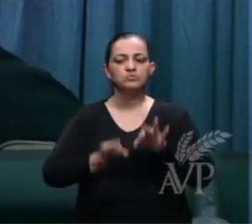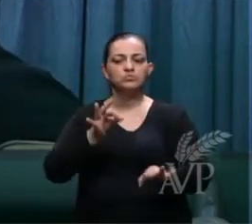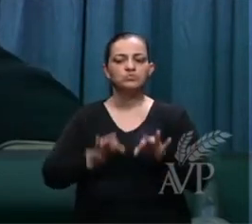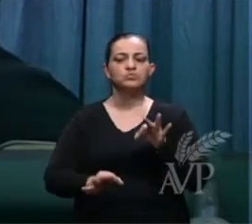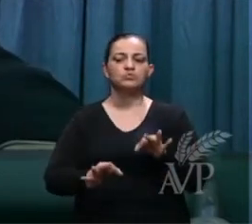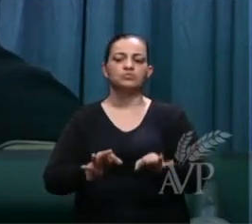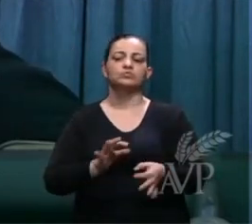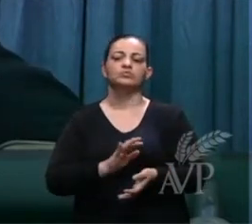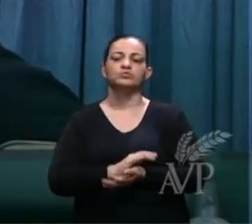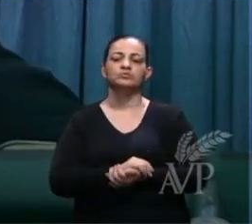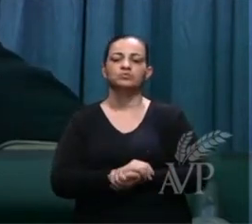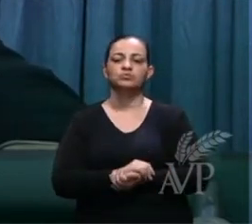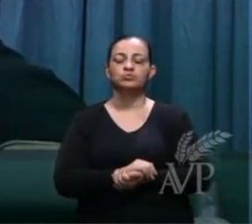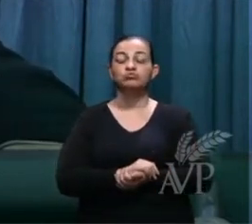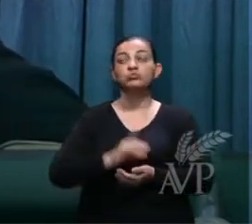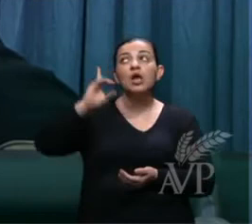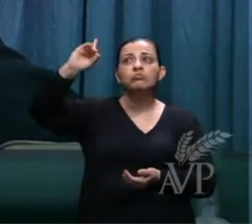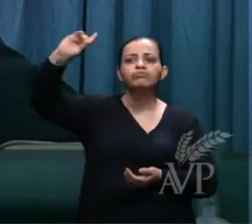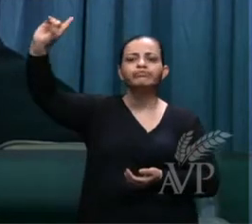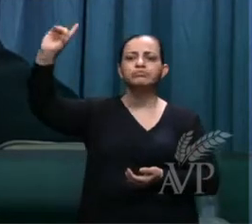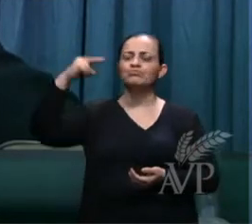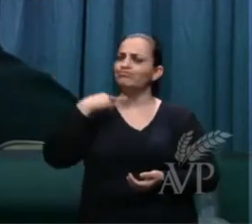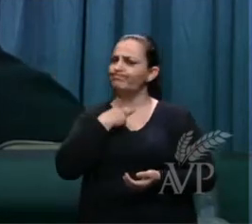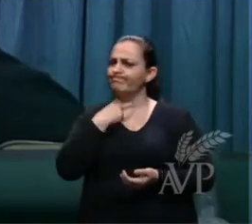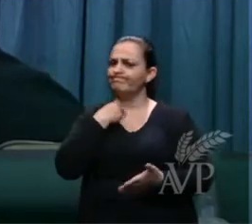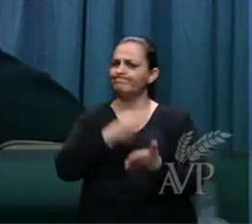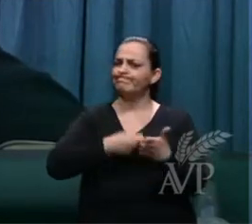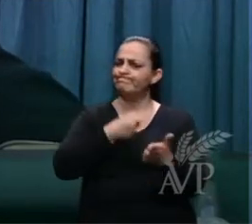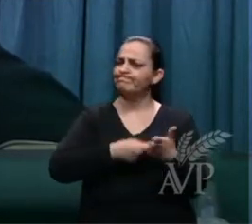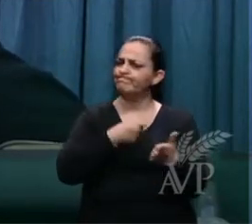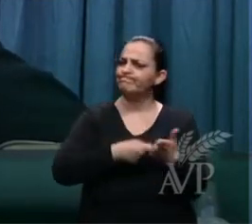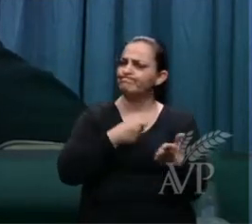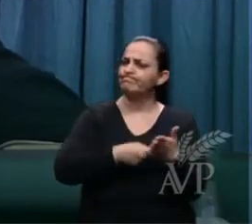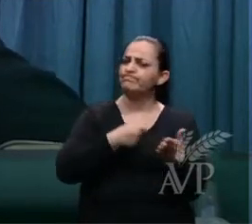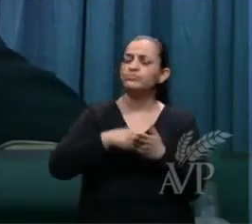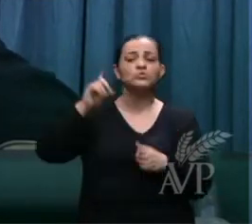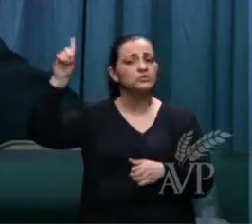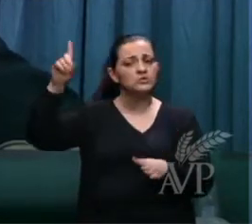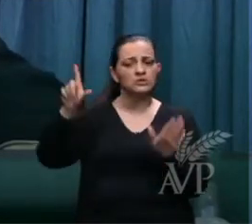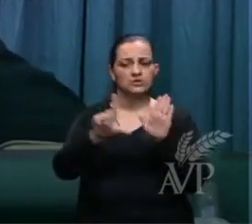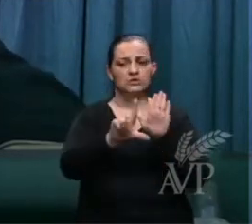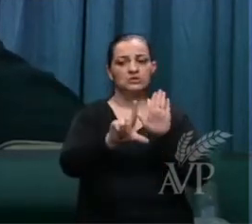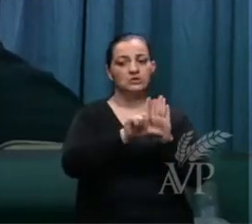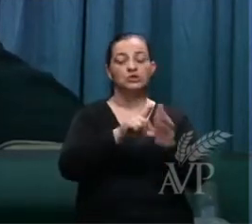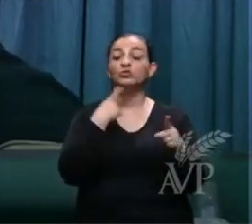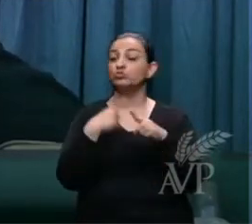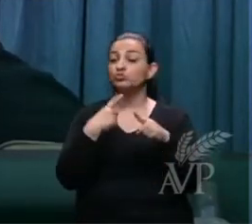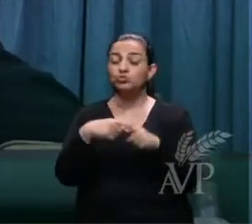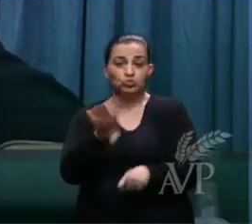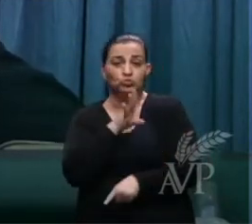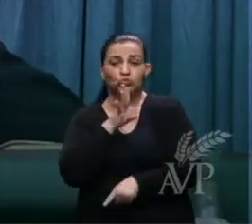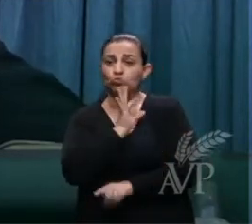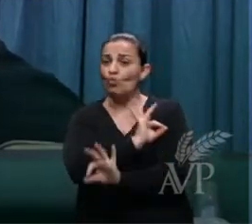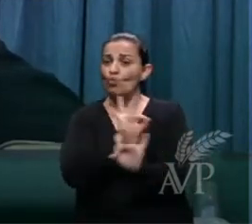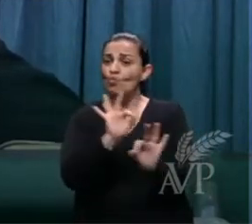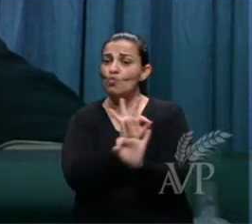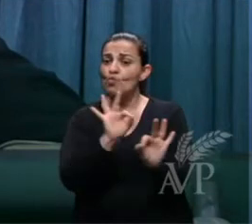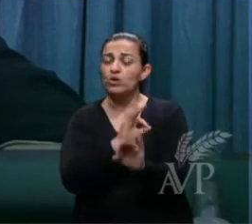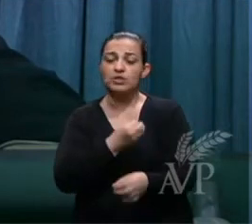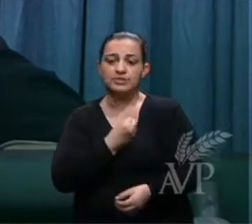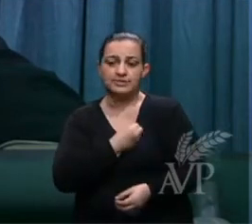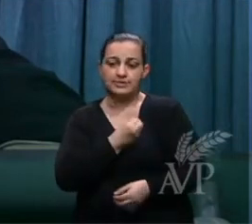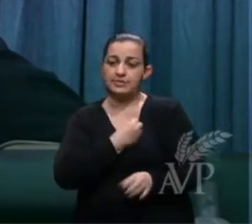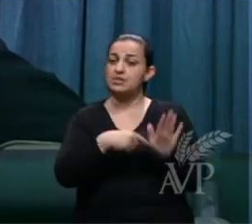-los, Deus não poderá cobrar deles a lei, porque eles não conheceram, não viveram